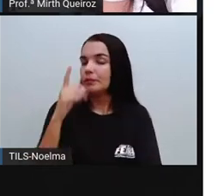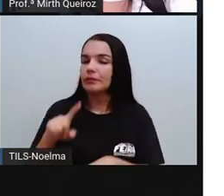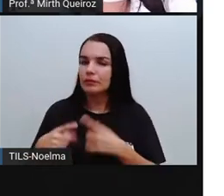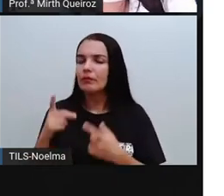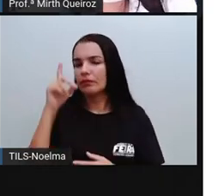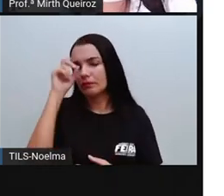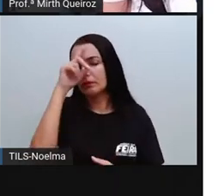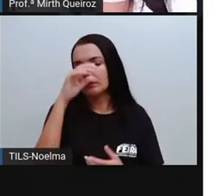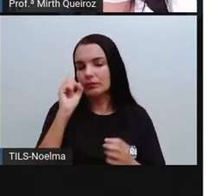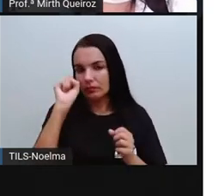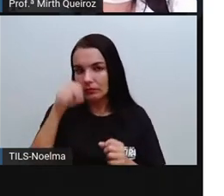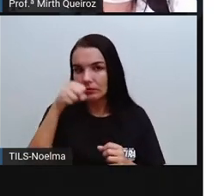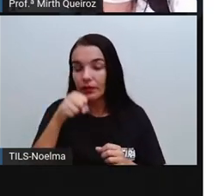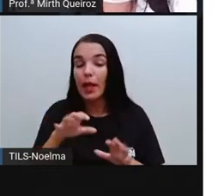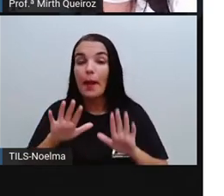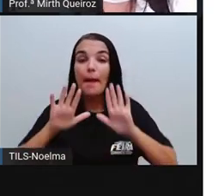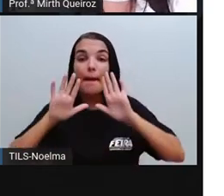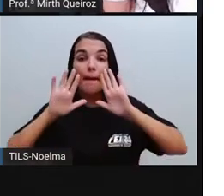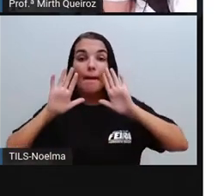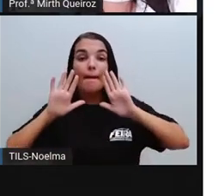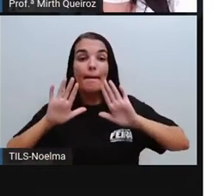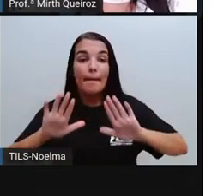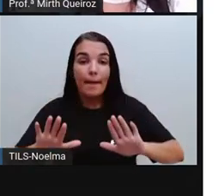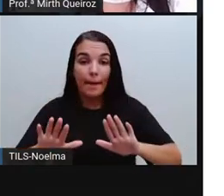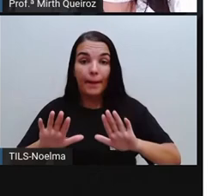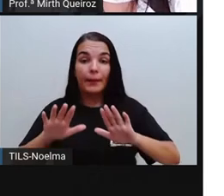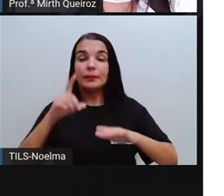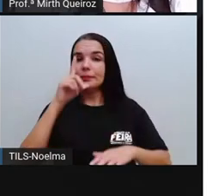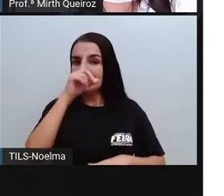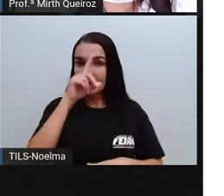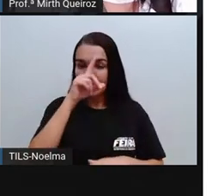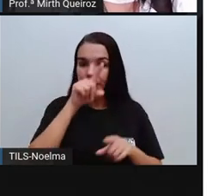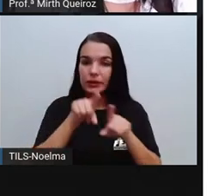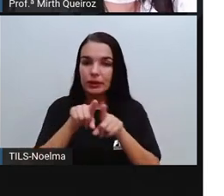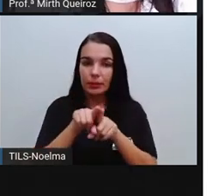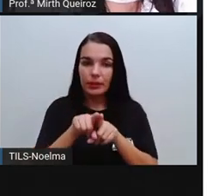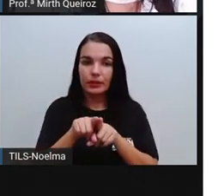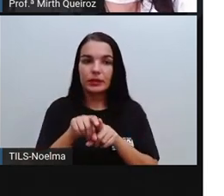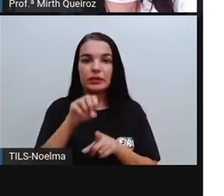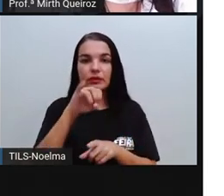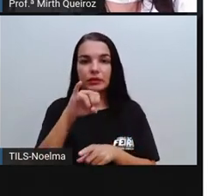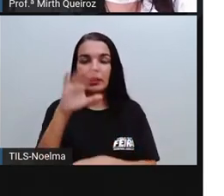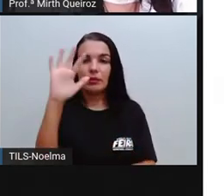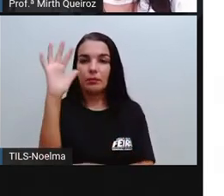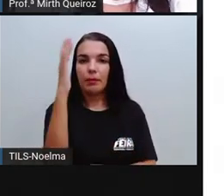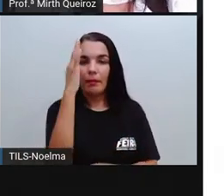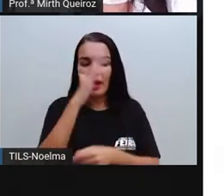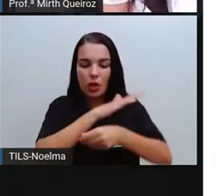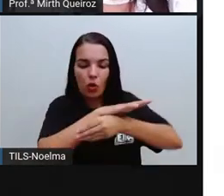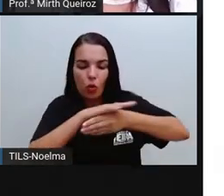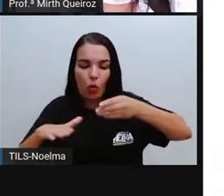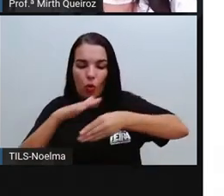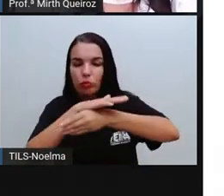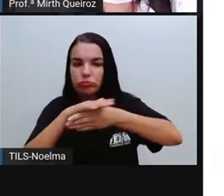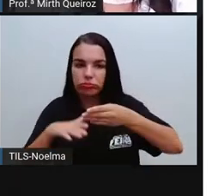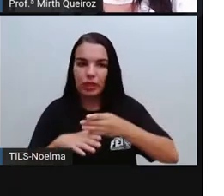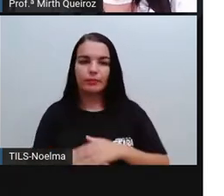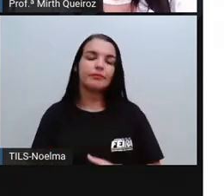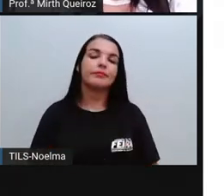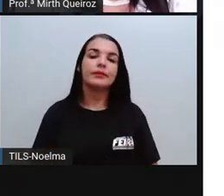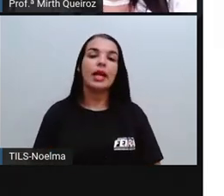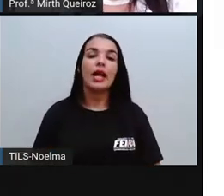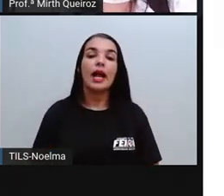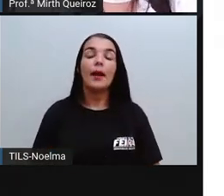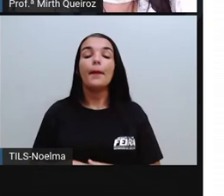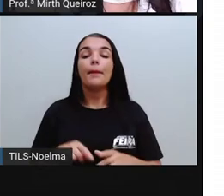difícil pra vocês fazerem e perigoso, né? Uma vez que vocês vão ter que talhar ali a madeira. O